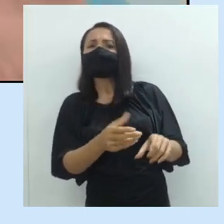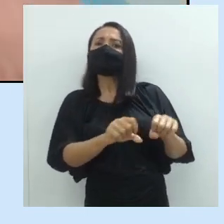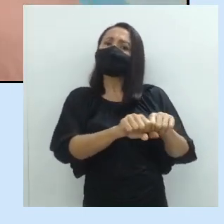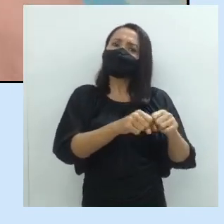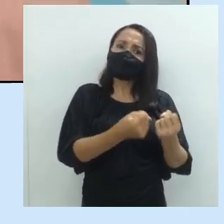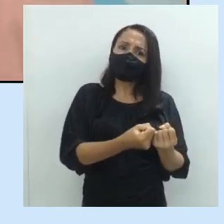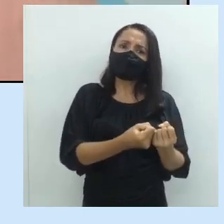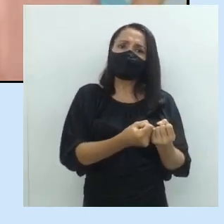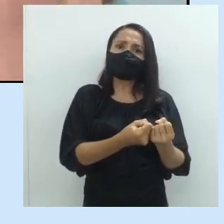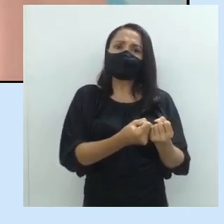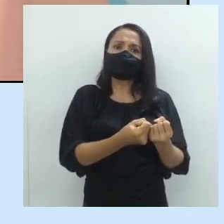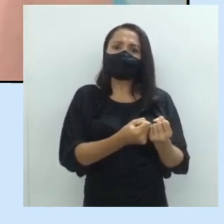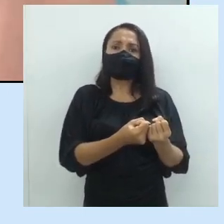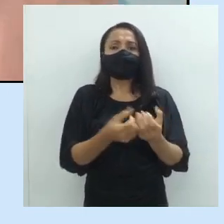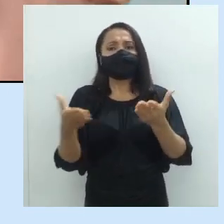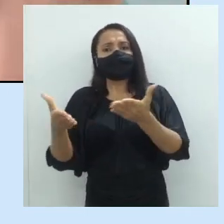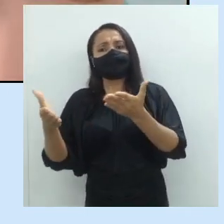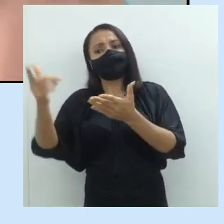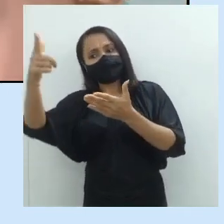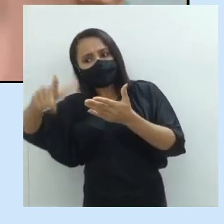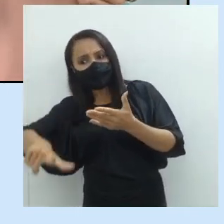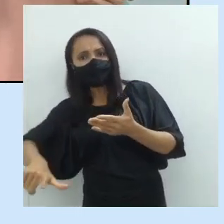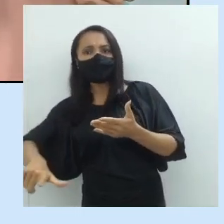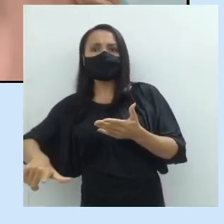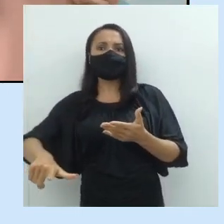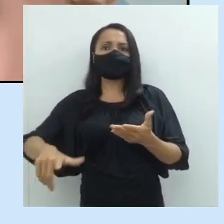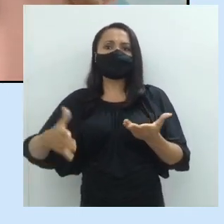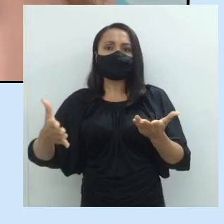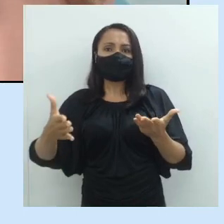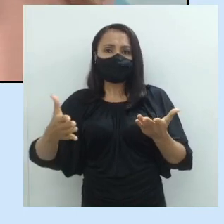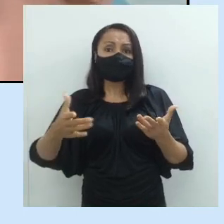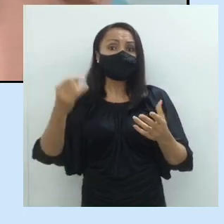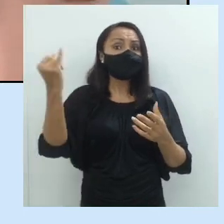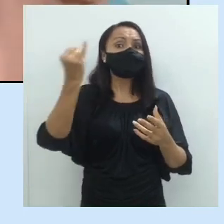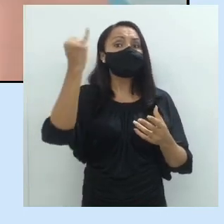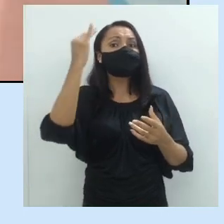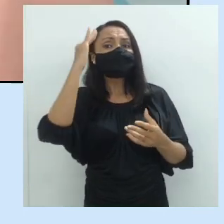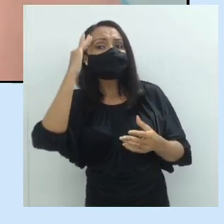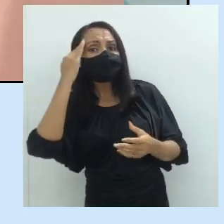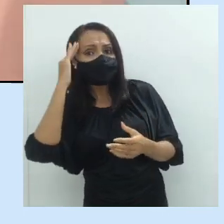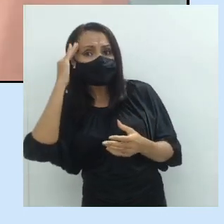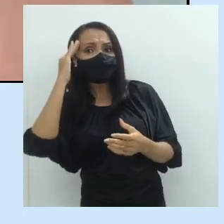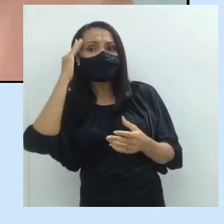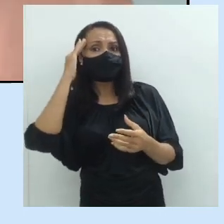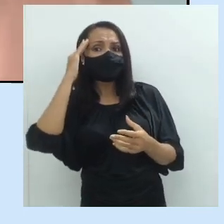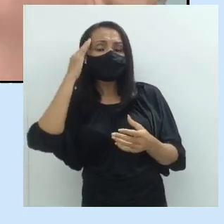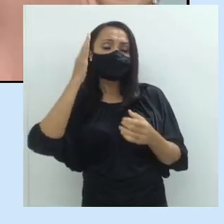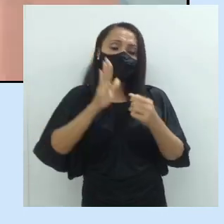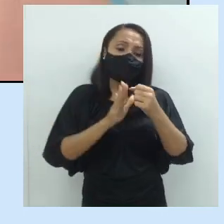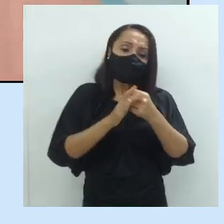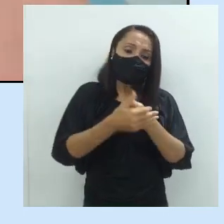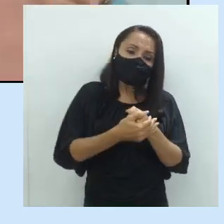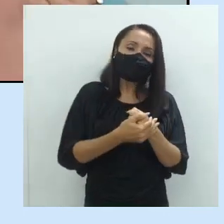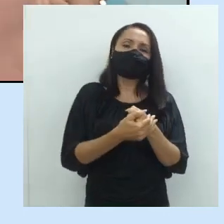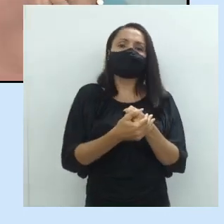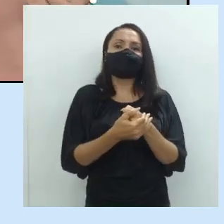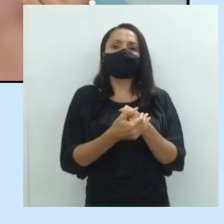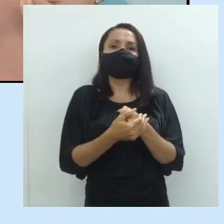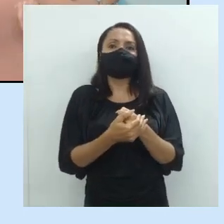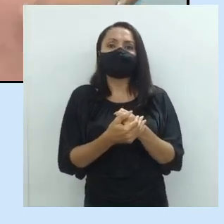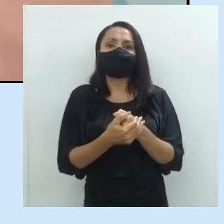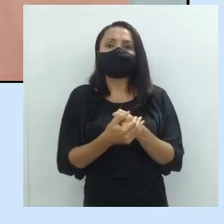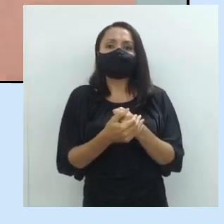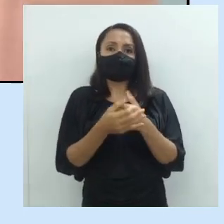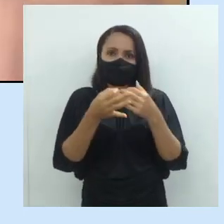o quê? Quebrado. Então, é importante salientar essa questão. O implícito, o não dito,